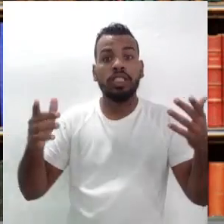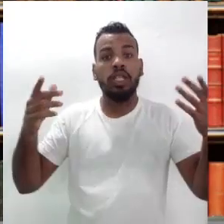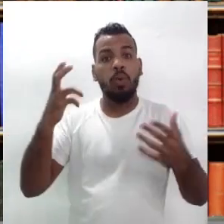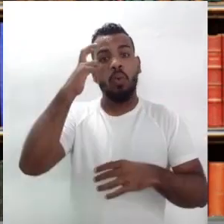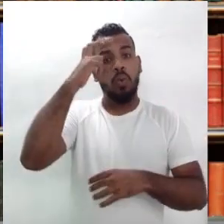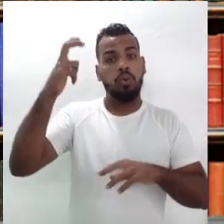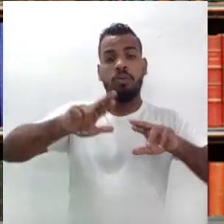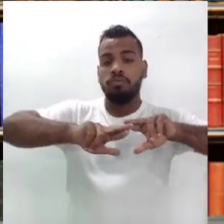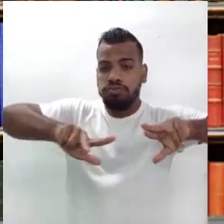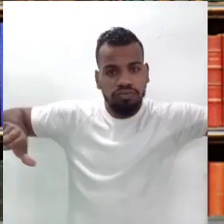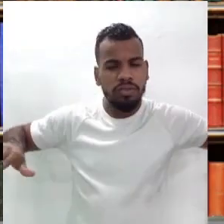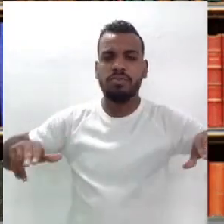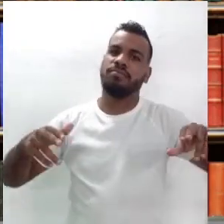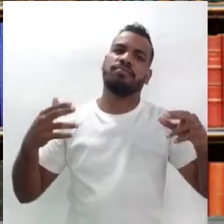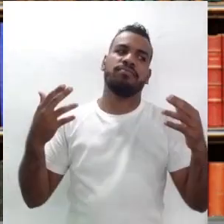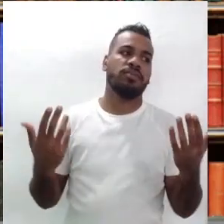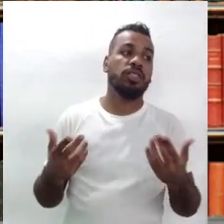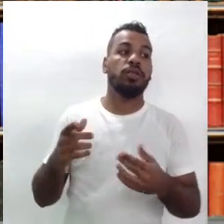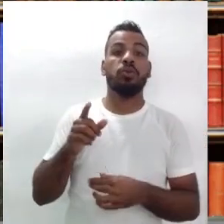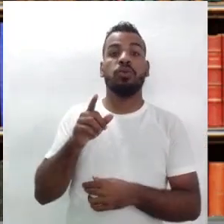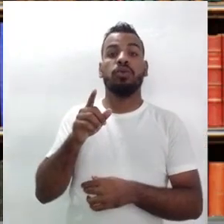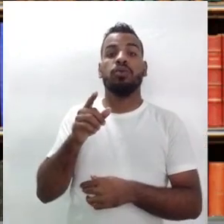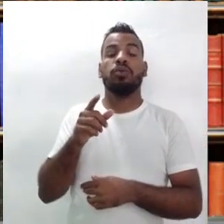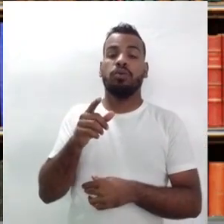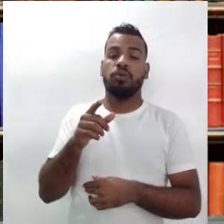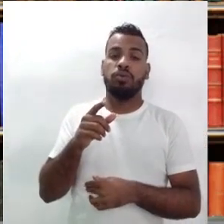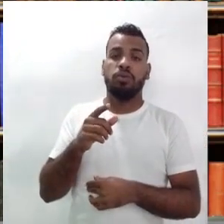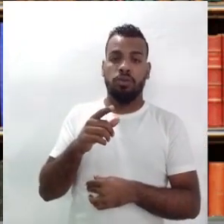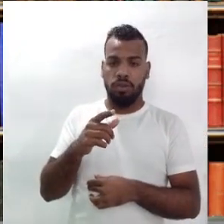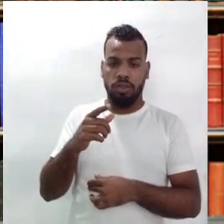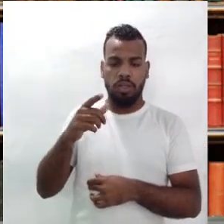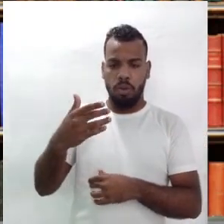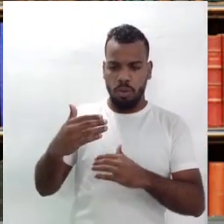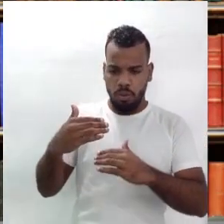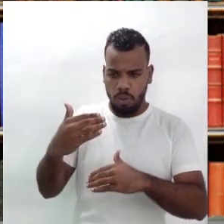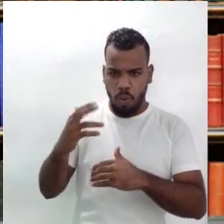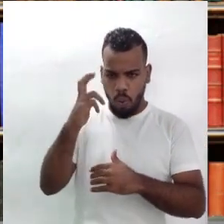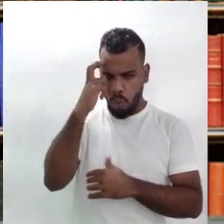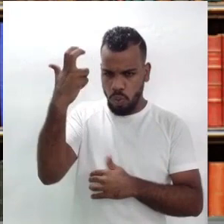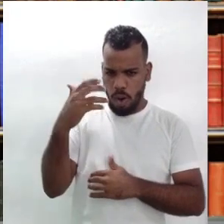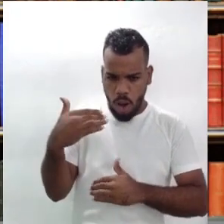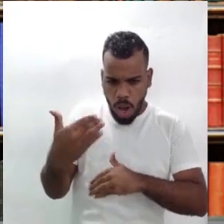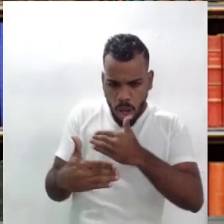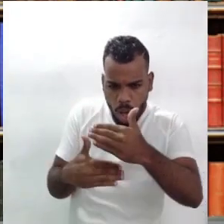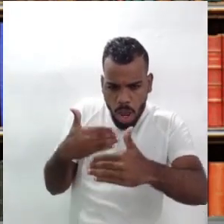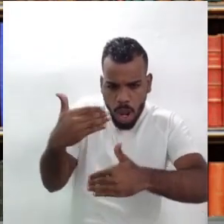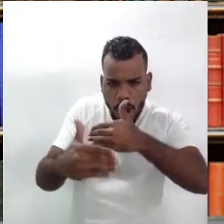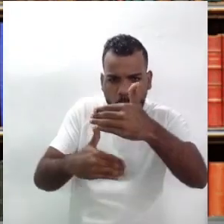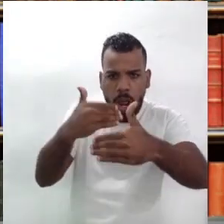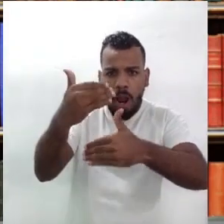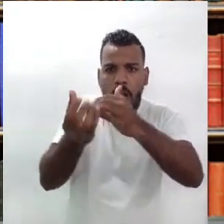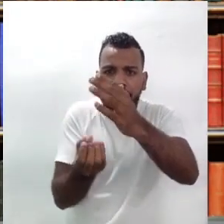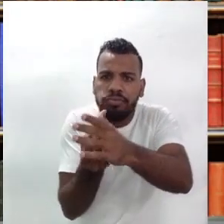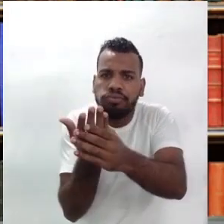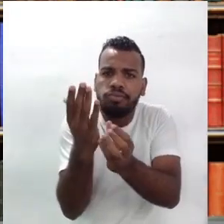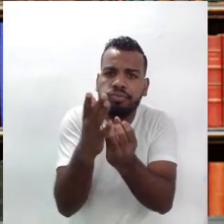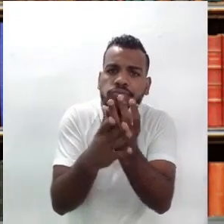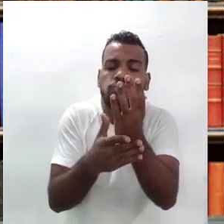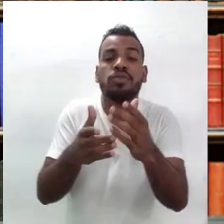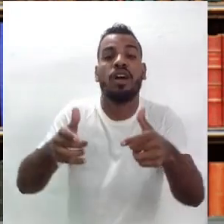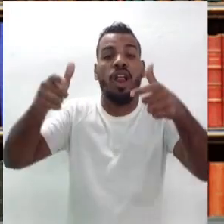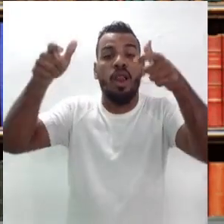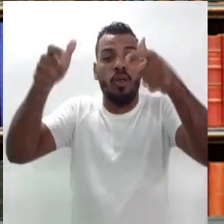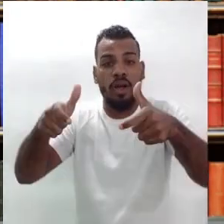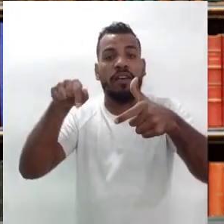culturas. Então, ali, a formação cultural foi facilitada nesse